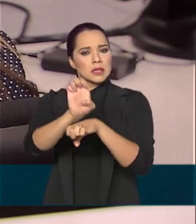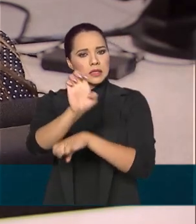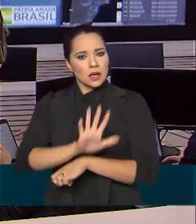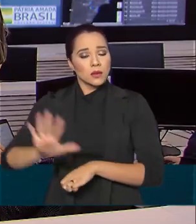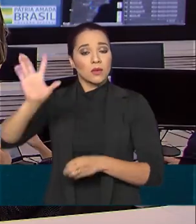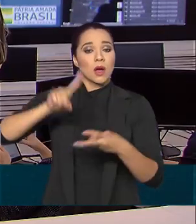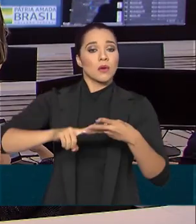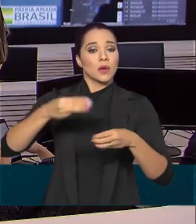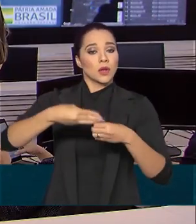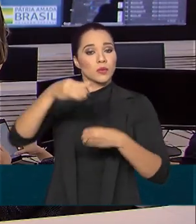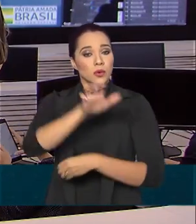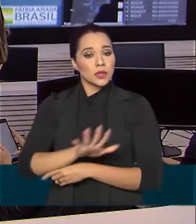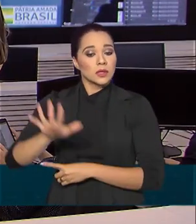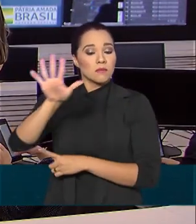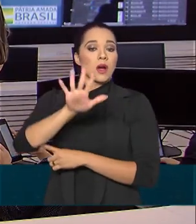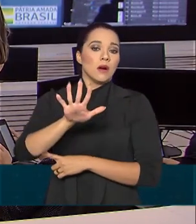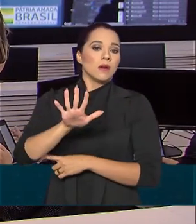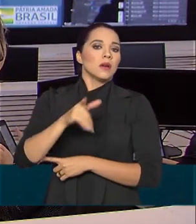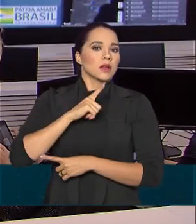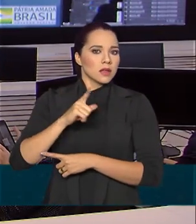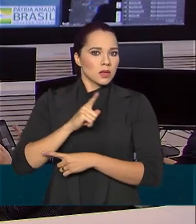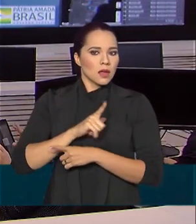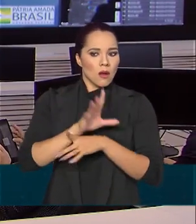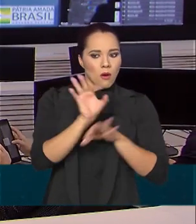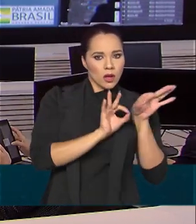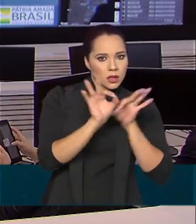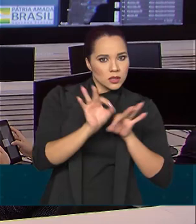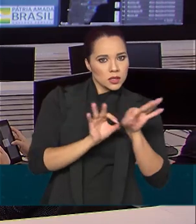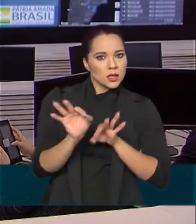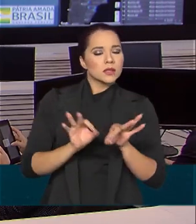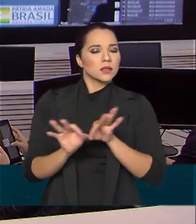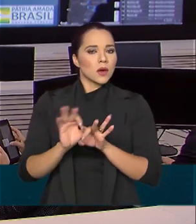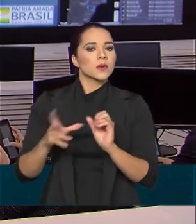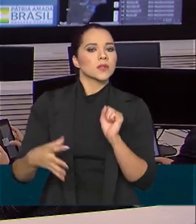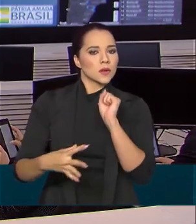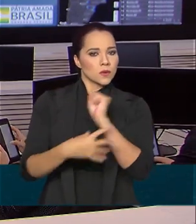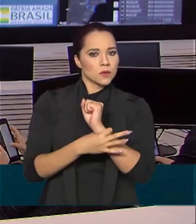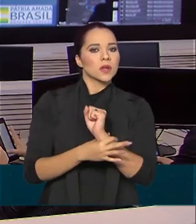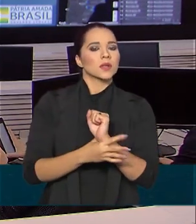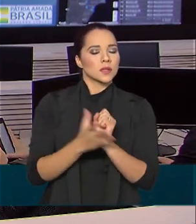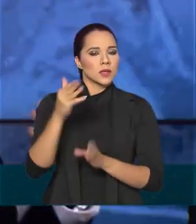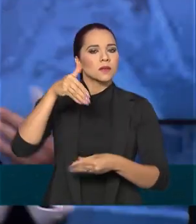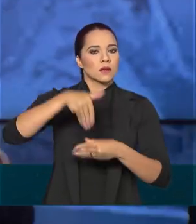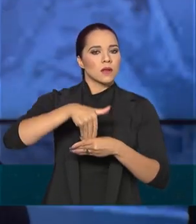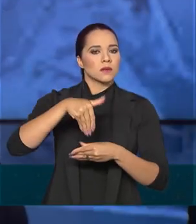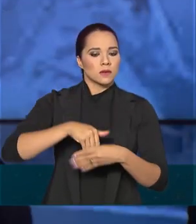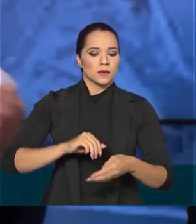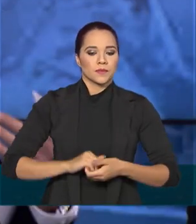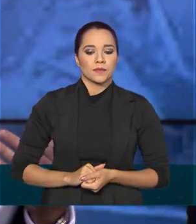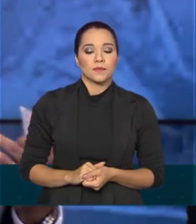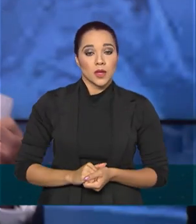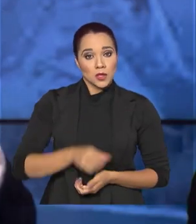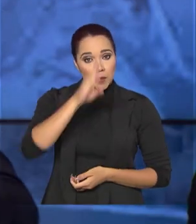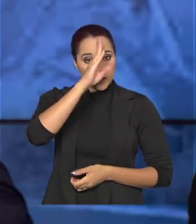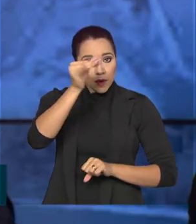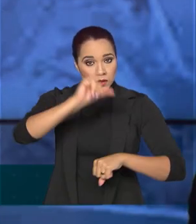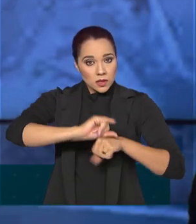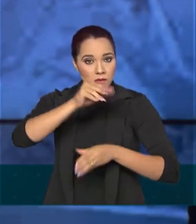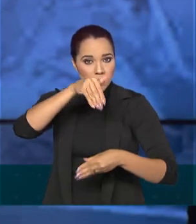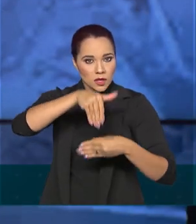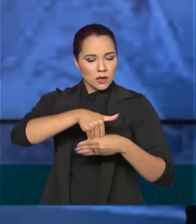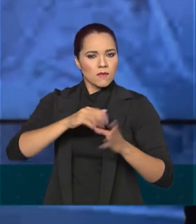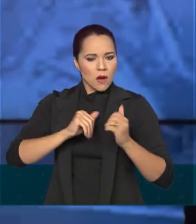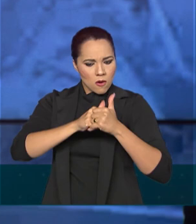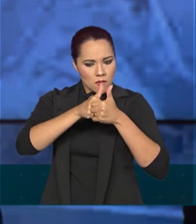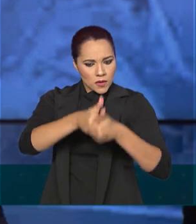e municipais envolvidos na organização e segurança das eleições. Os maiores centros de votação serão